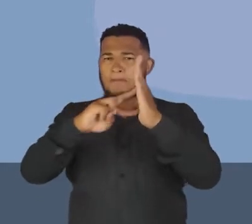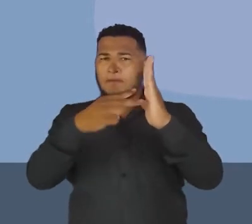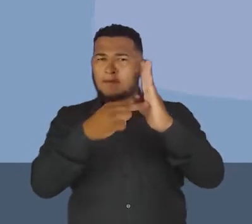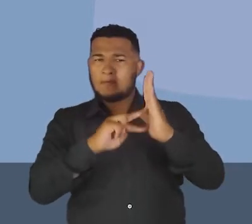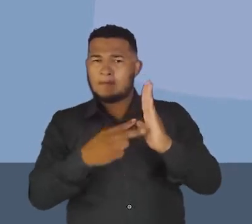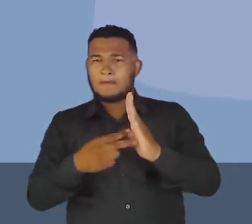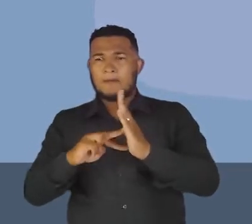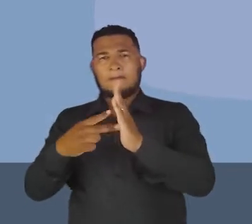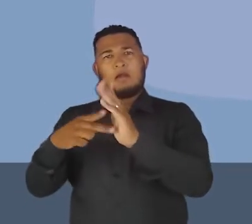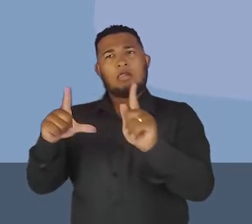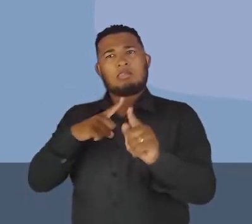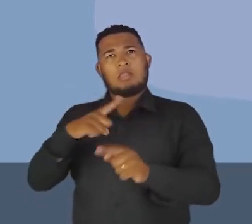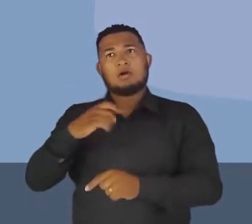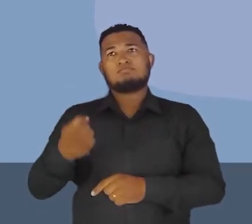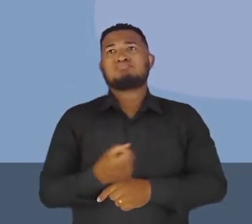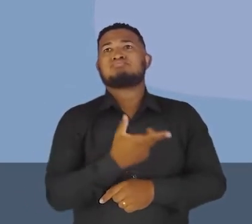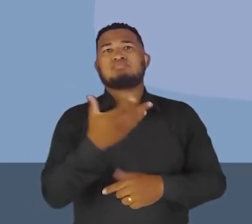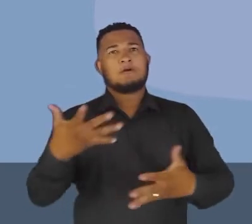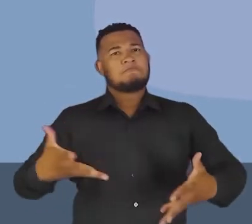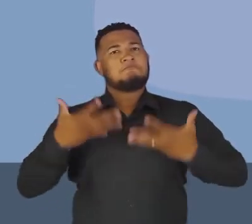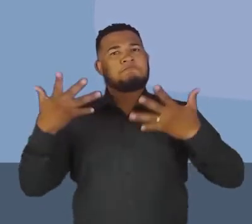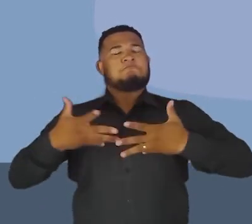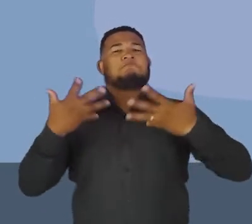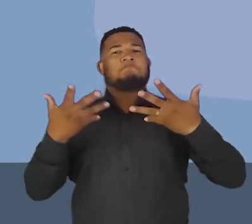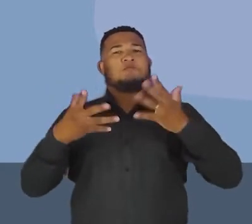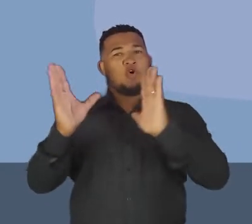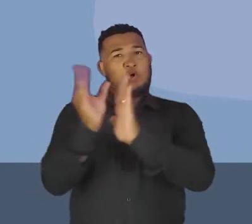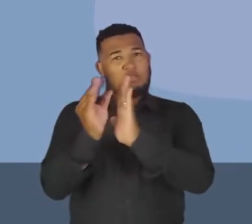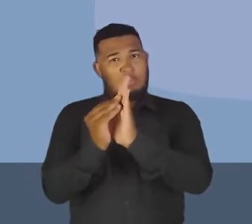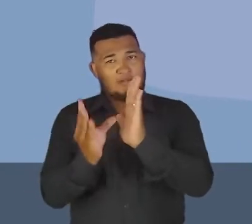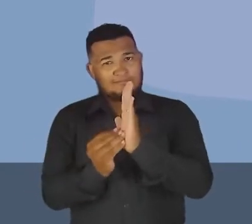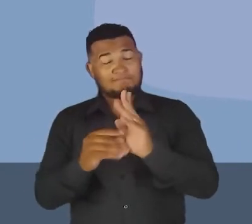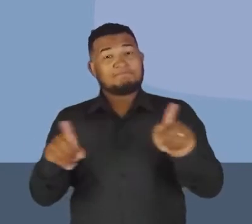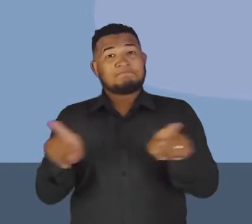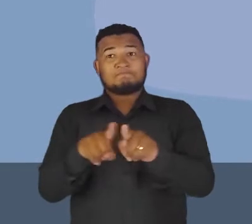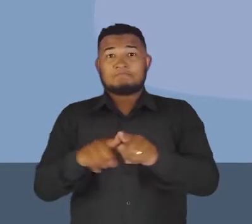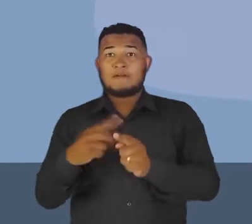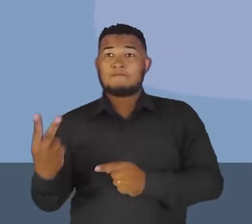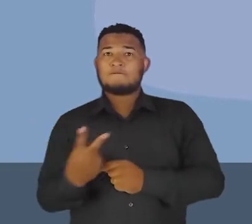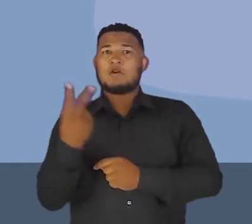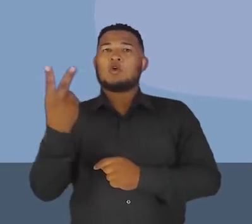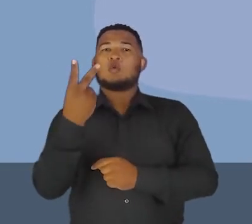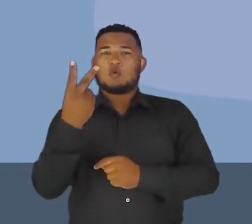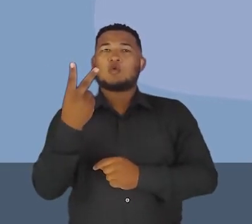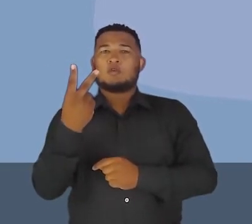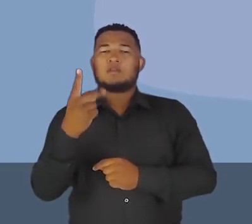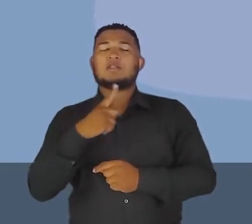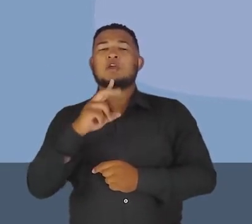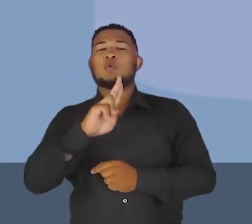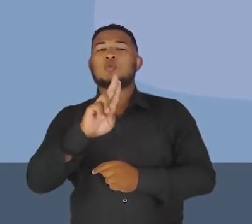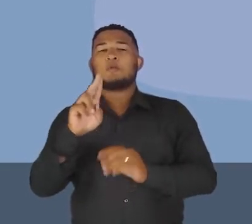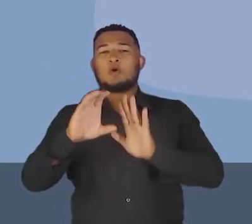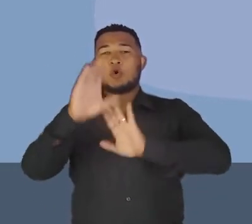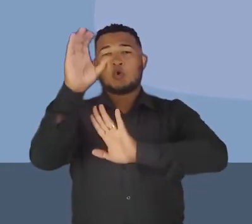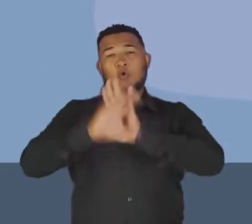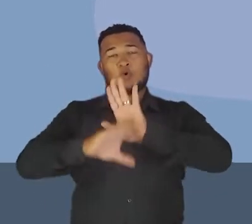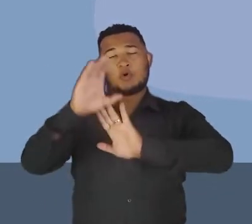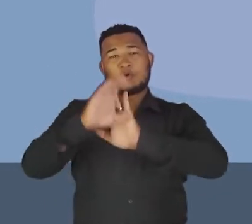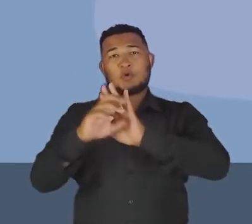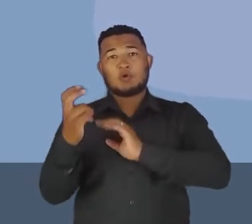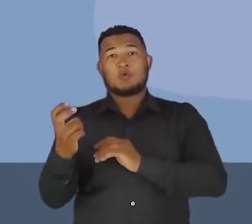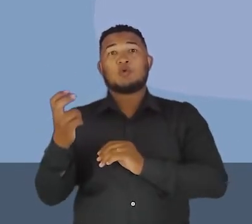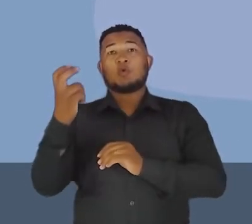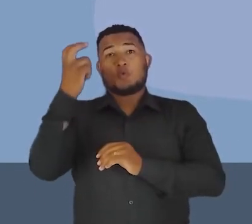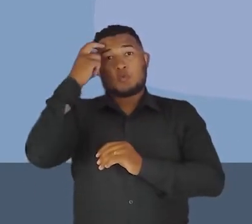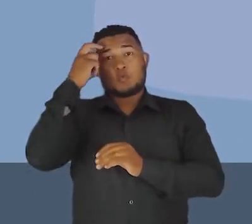transmitem uma importante quantidade de estímulos, conteúdos e valores dos chamados currículo oculto, né? Ao mesmo tempo que impõem